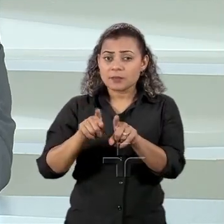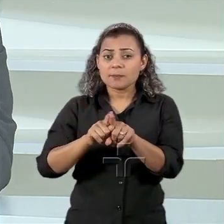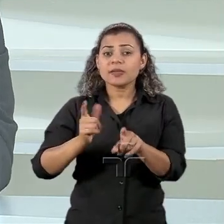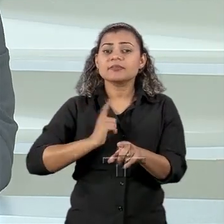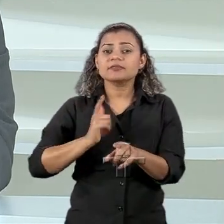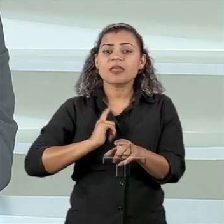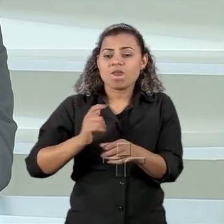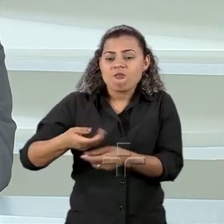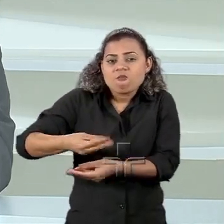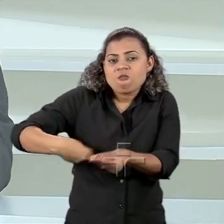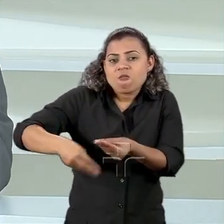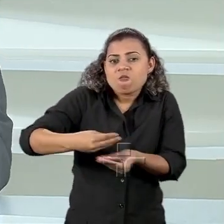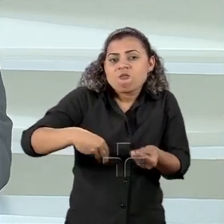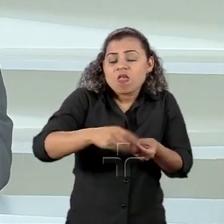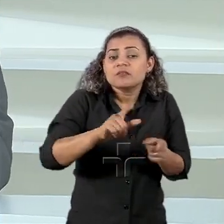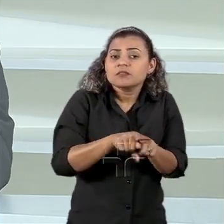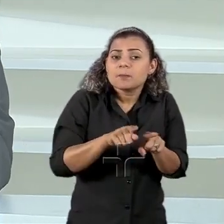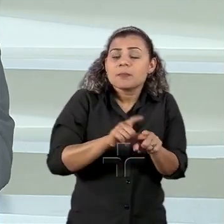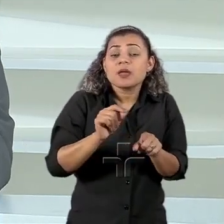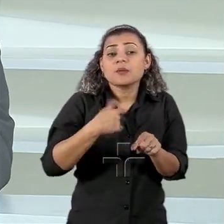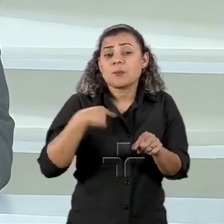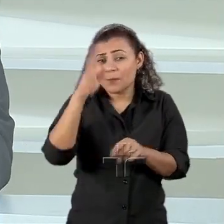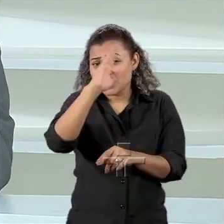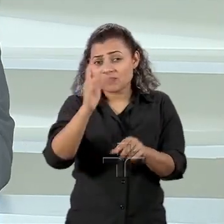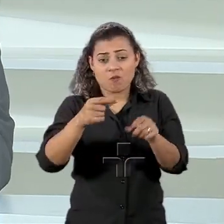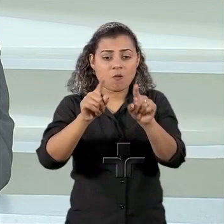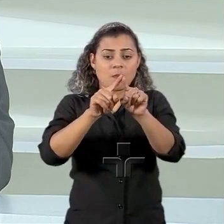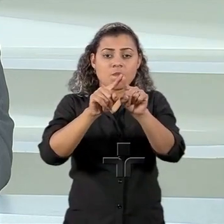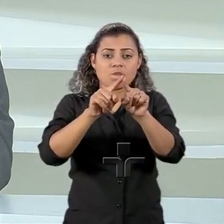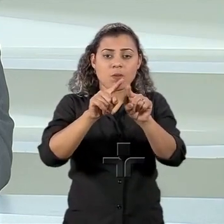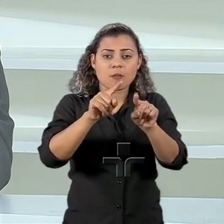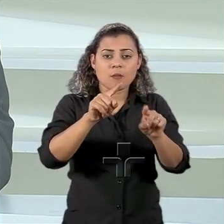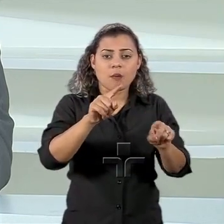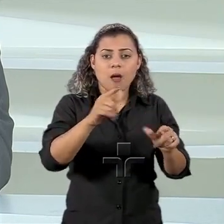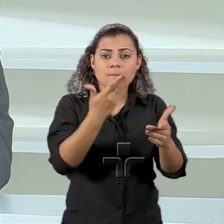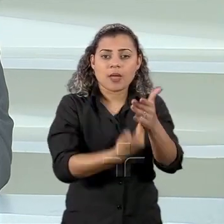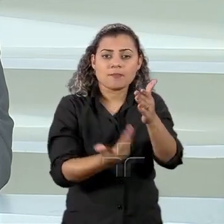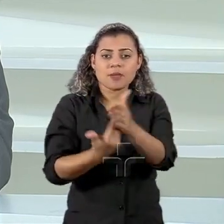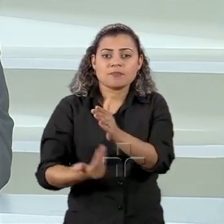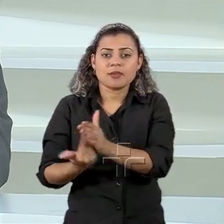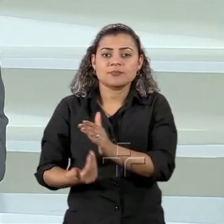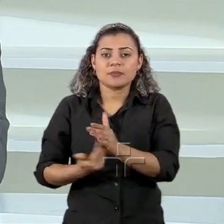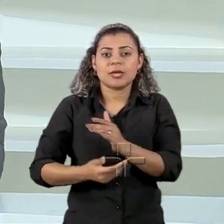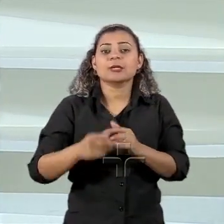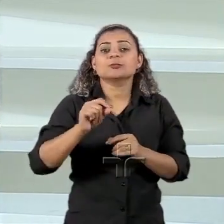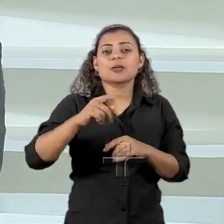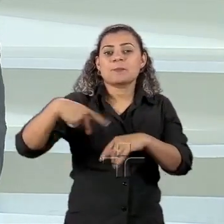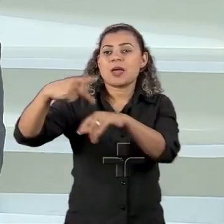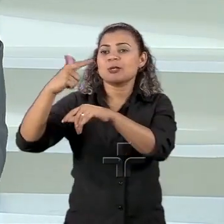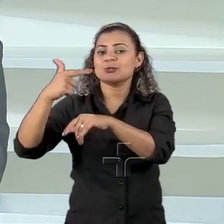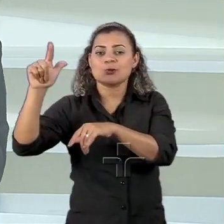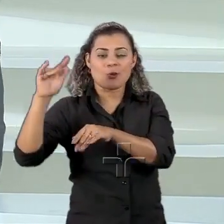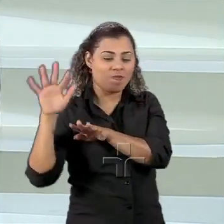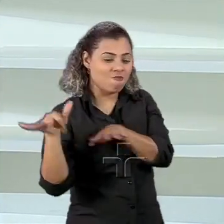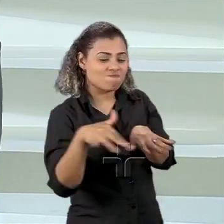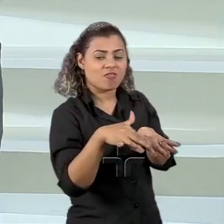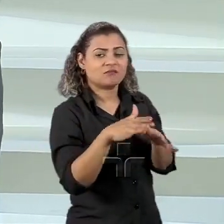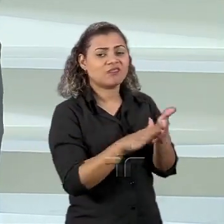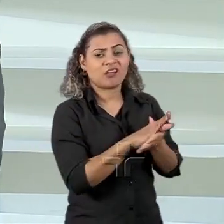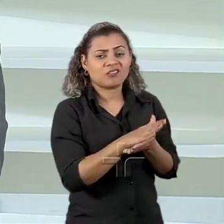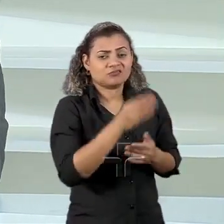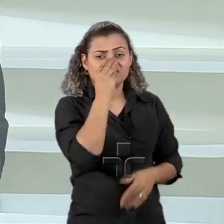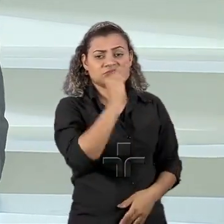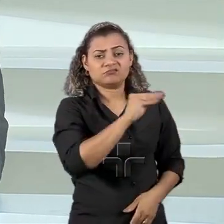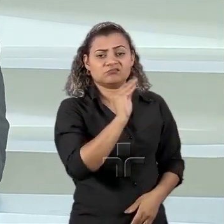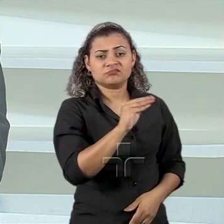mas depois vem uma crise e o Brasil vem perdendo protagonismo na cena internacional, a ideia de emergente, quer dizer, isso já não está